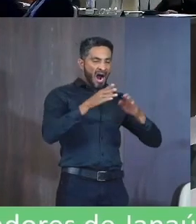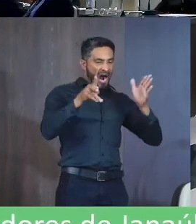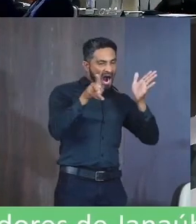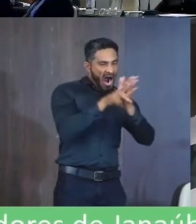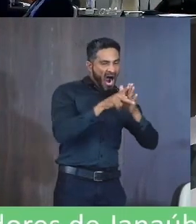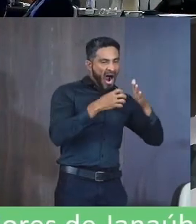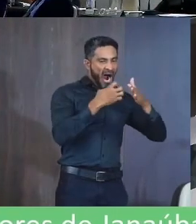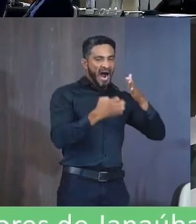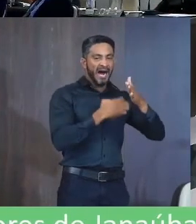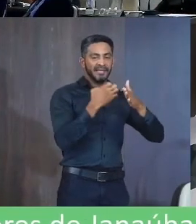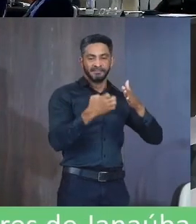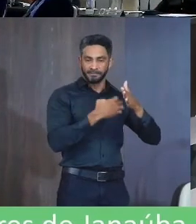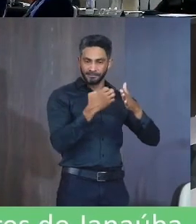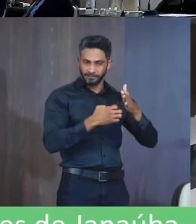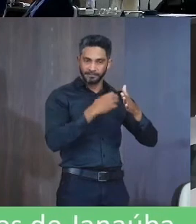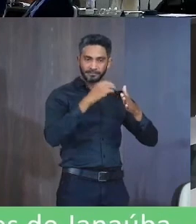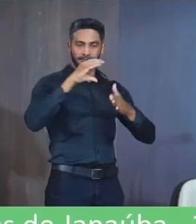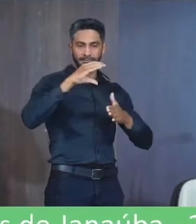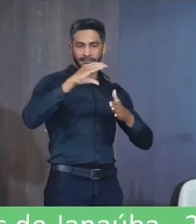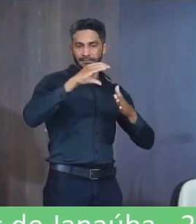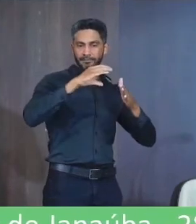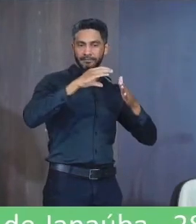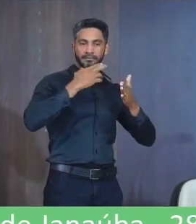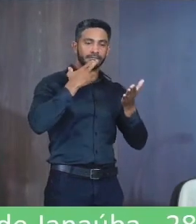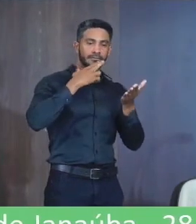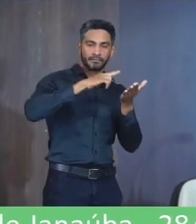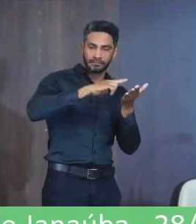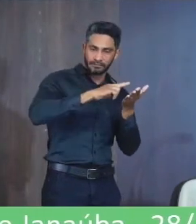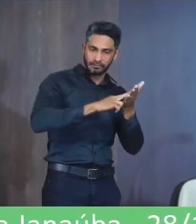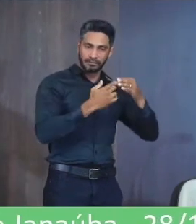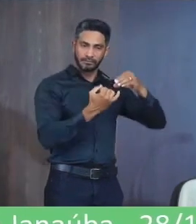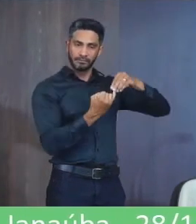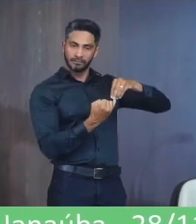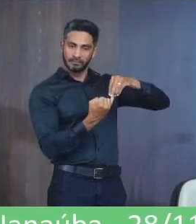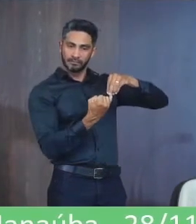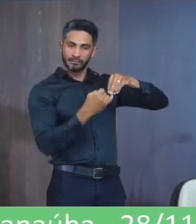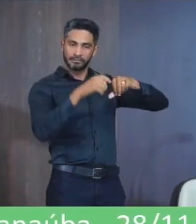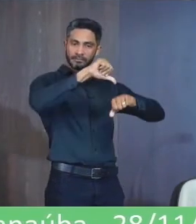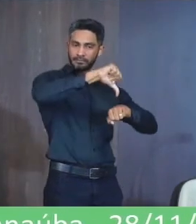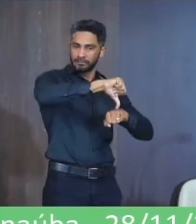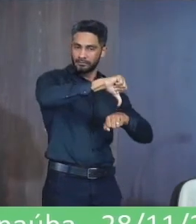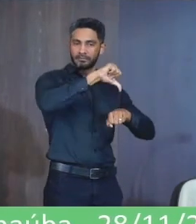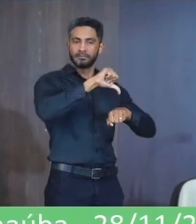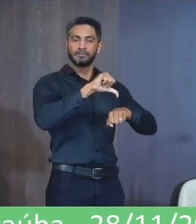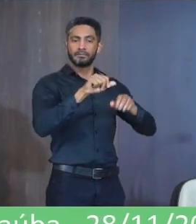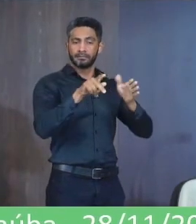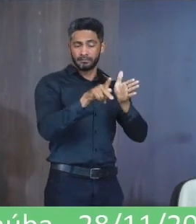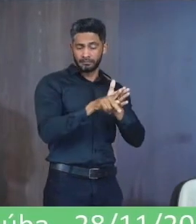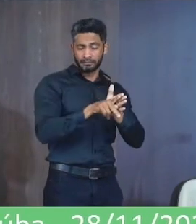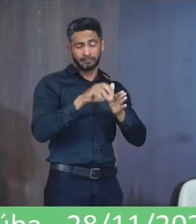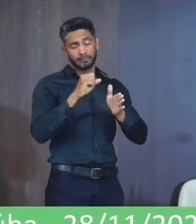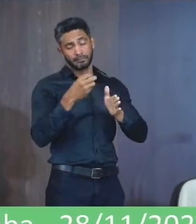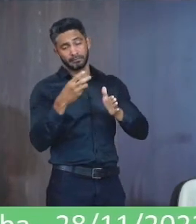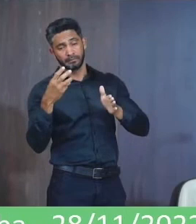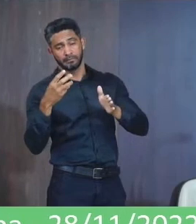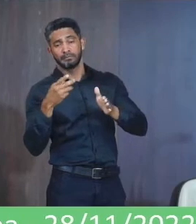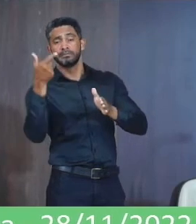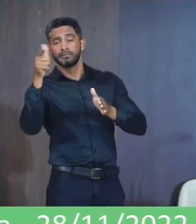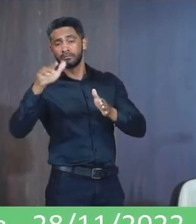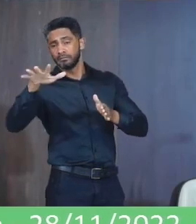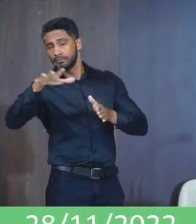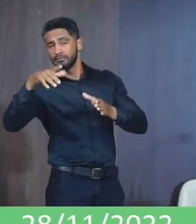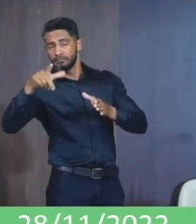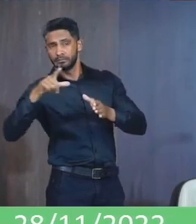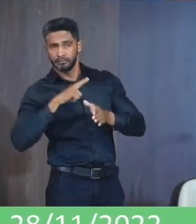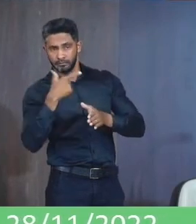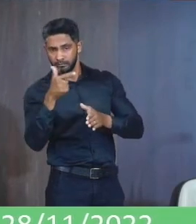Postais Pelo destinatário Ou prepostos Em unidade Dos correios Próprios Ou terceirizados Nas áreas Em